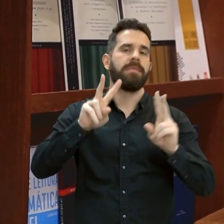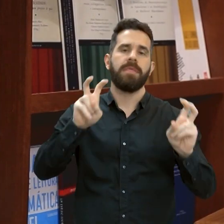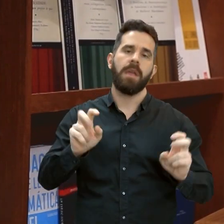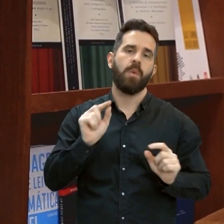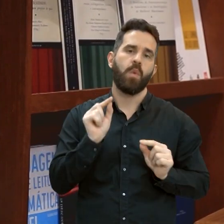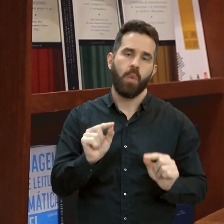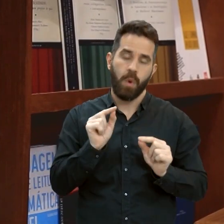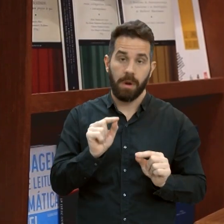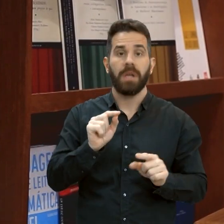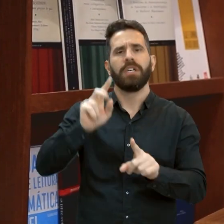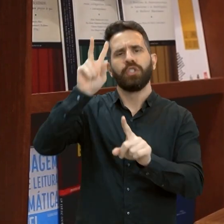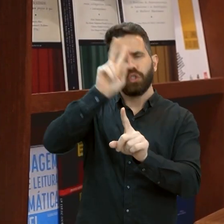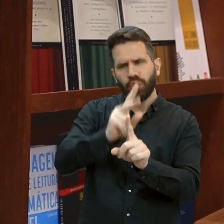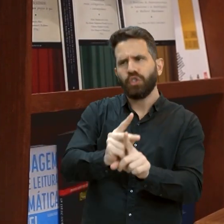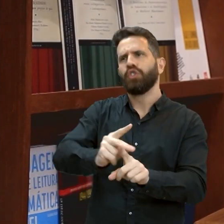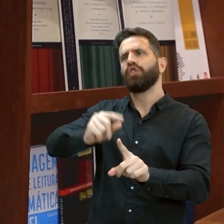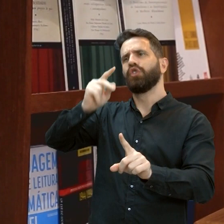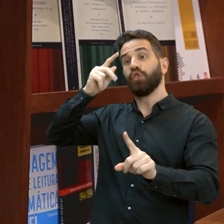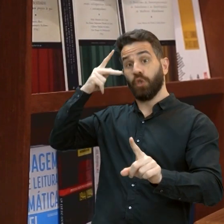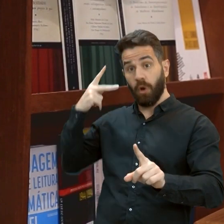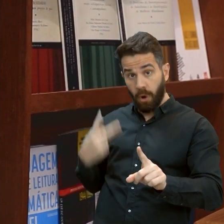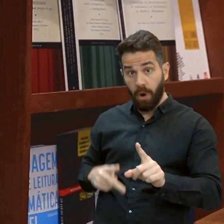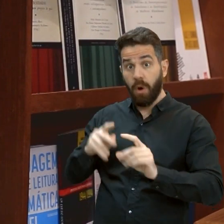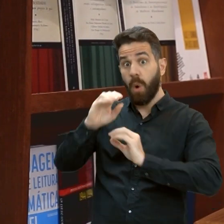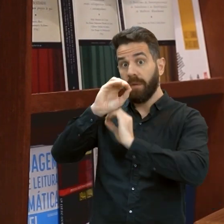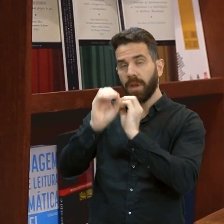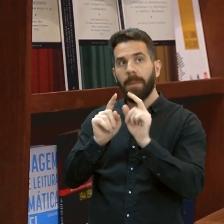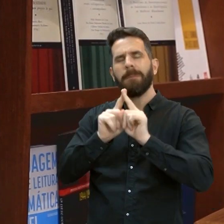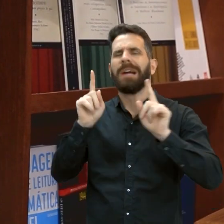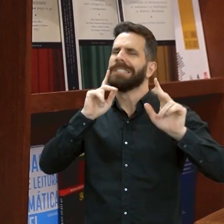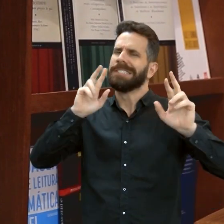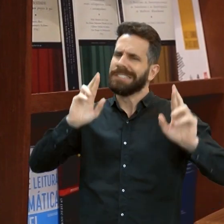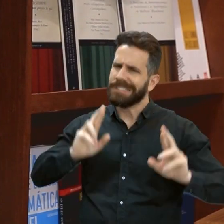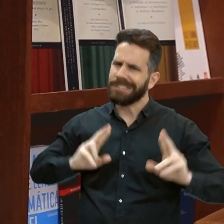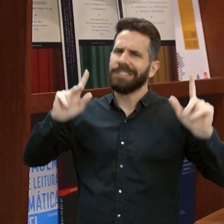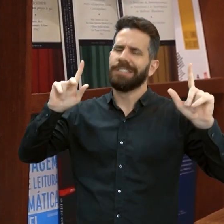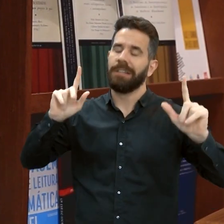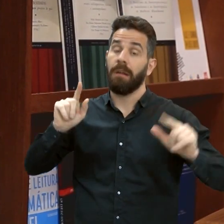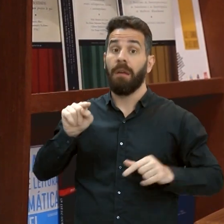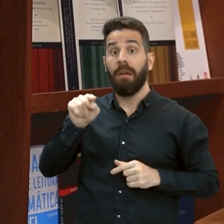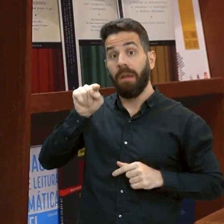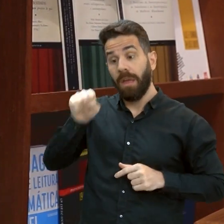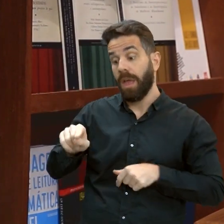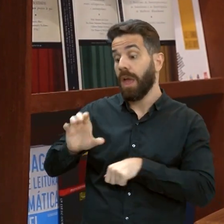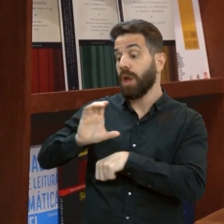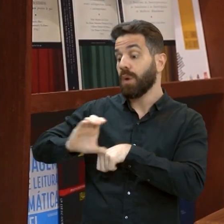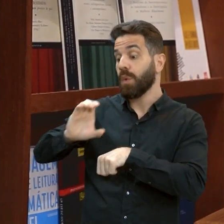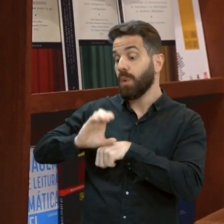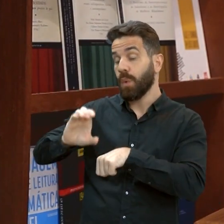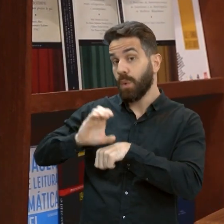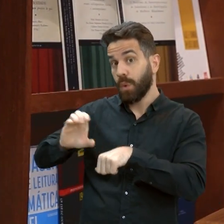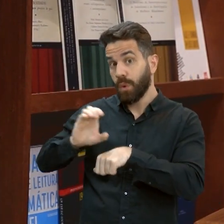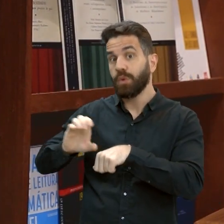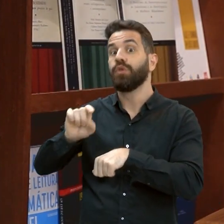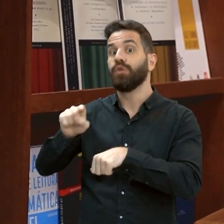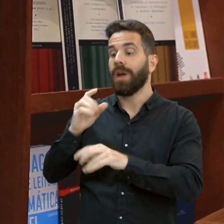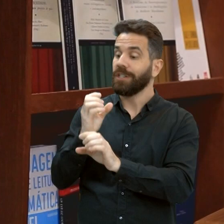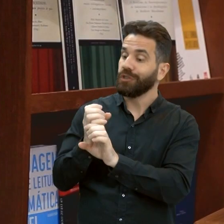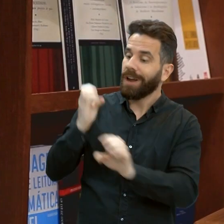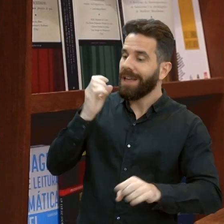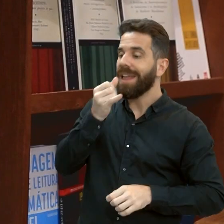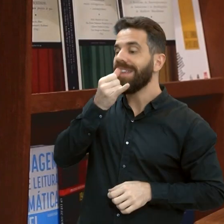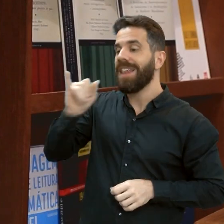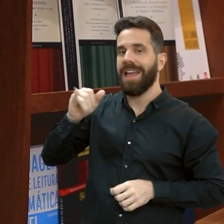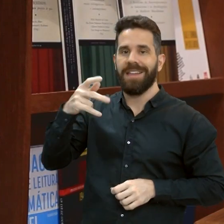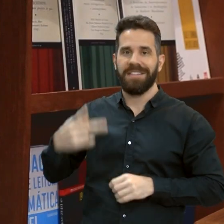história da UFG, mas de um jeito diferente, falando sobre o curso de Engenharia Elétrica da Universidade. Eu